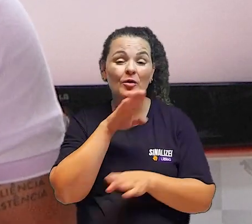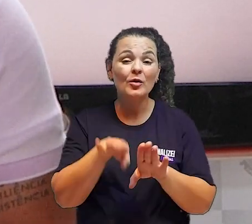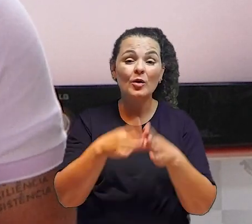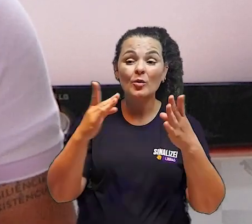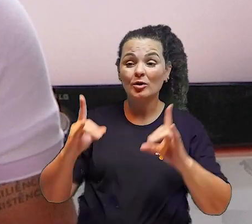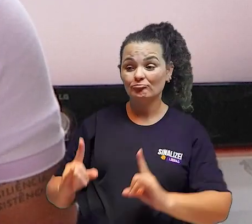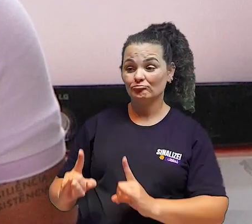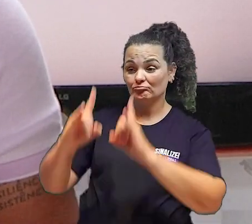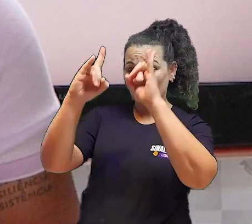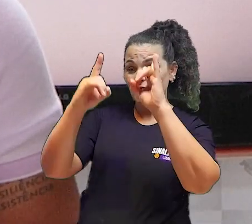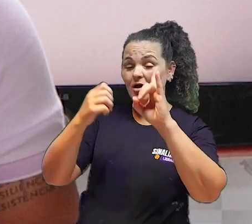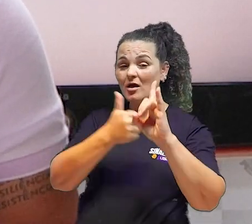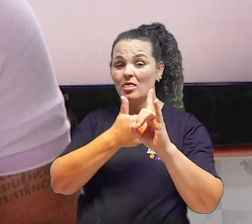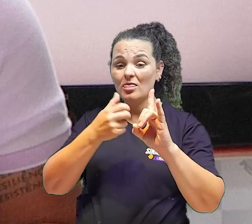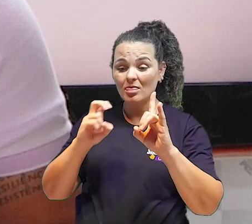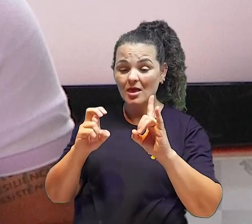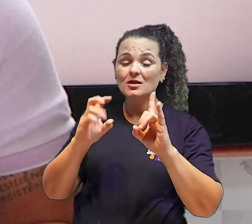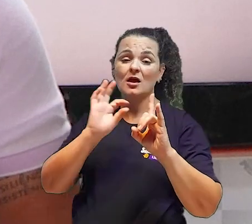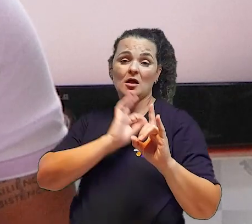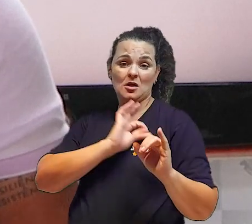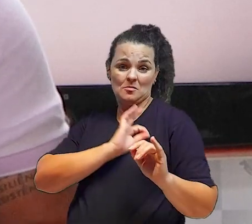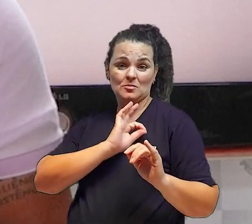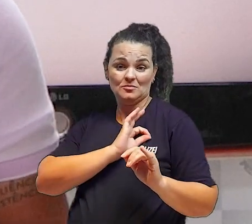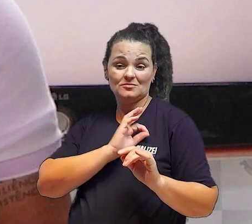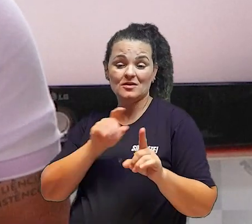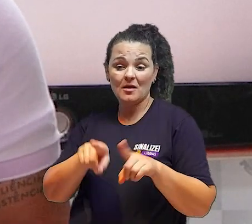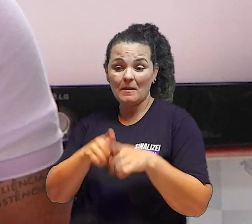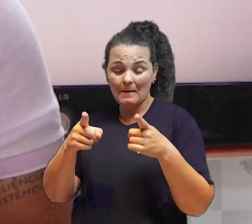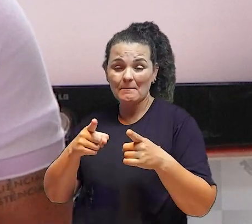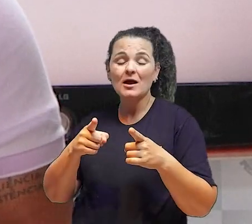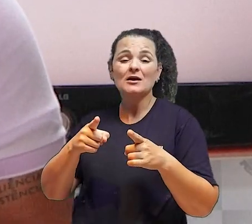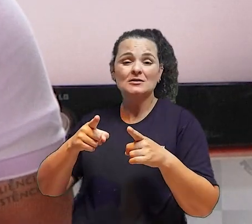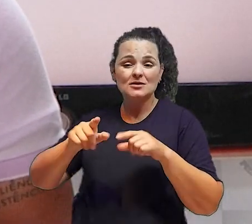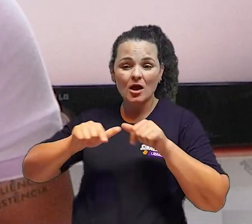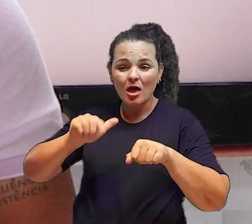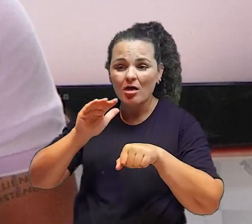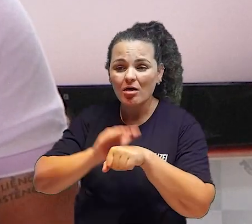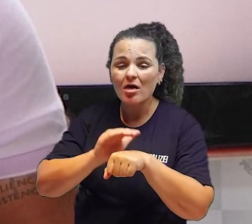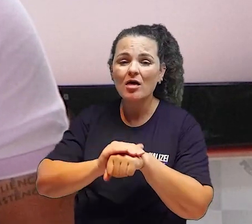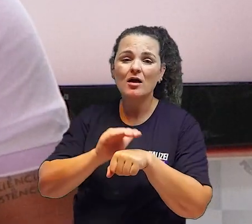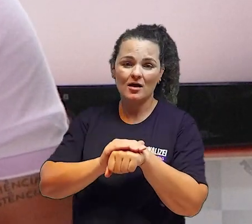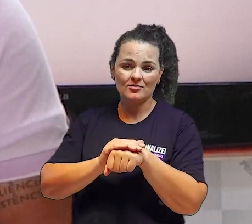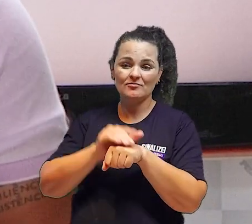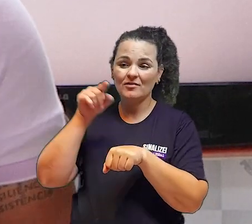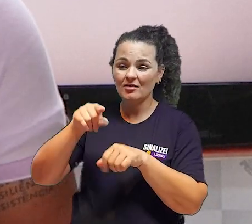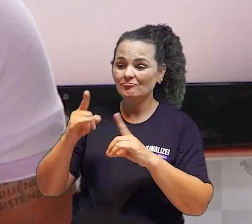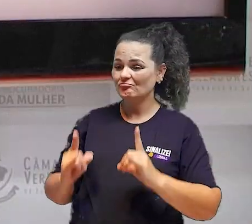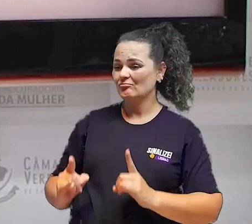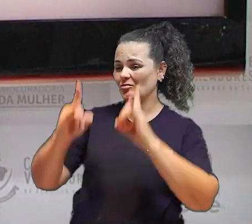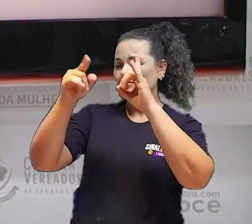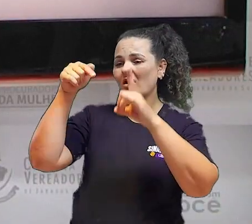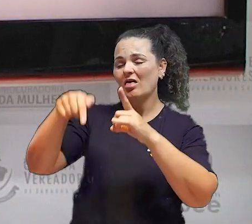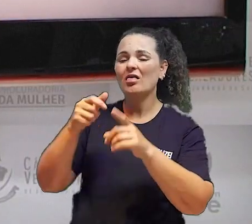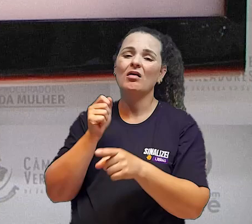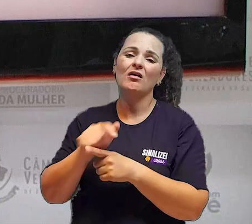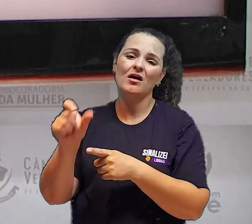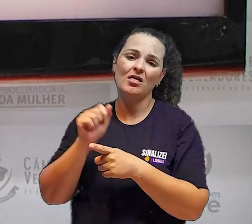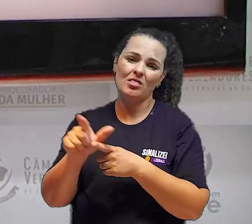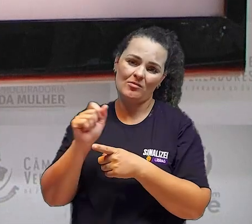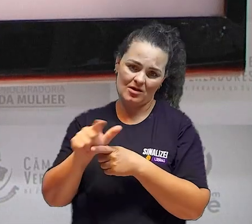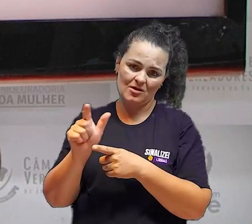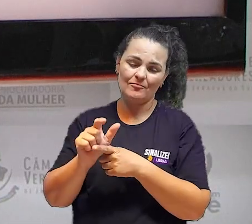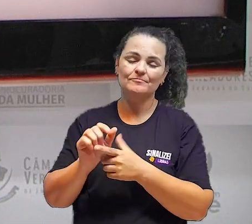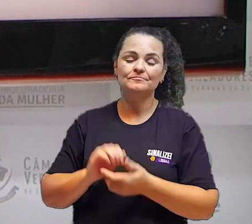15ª Delegacia Regional, onde parte das atividades temporariamente está alocada. Embora haja